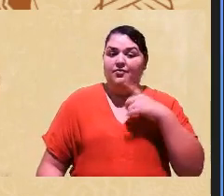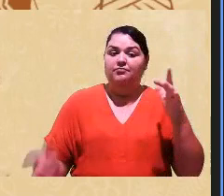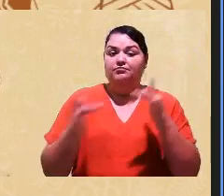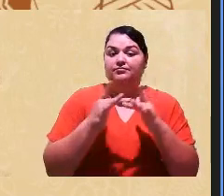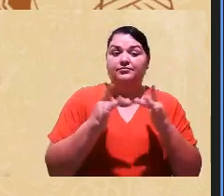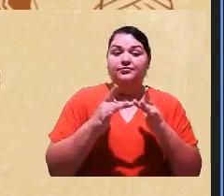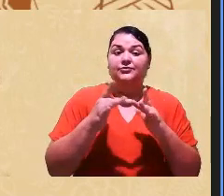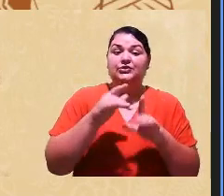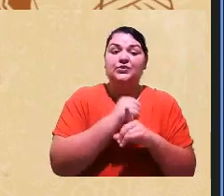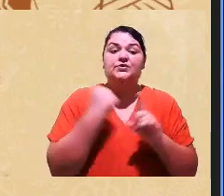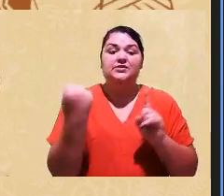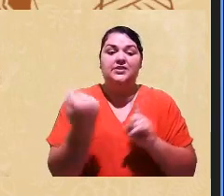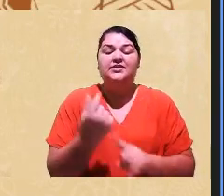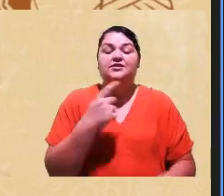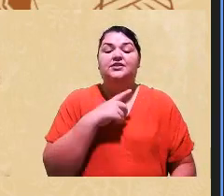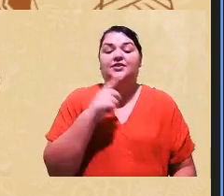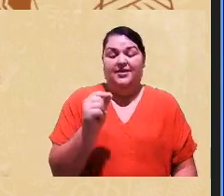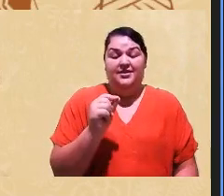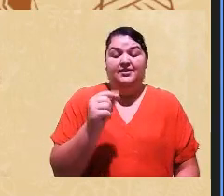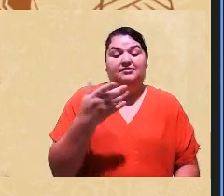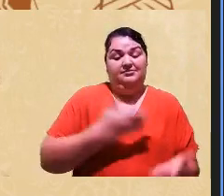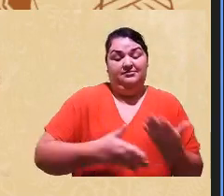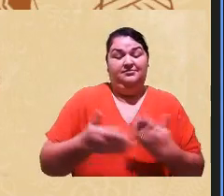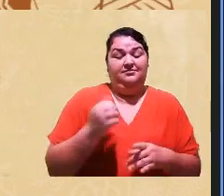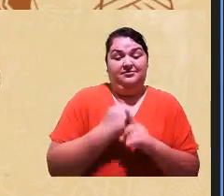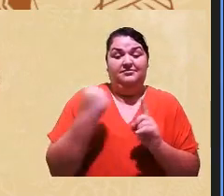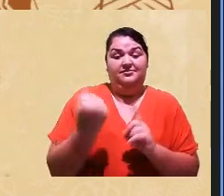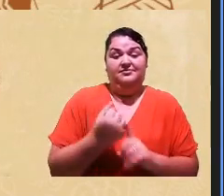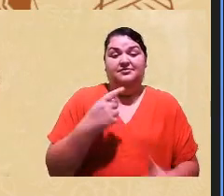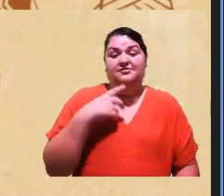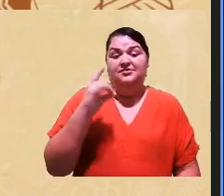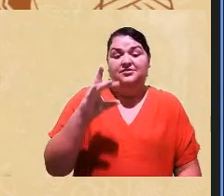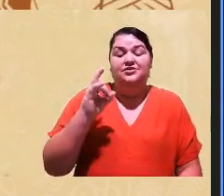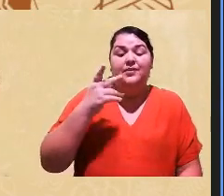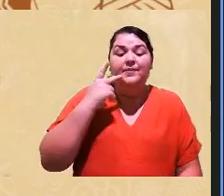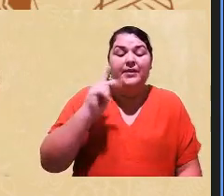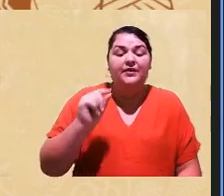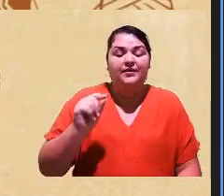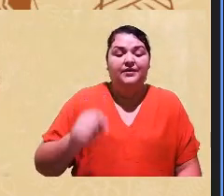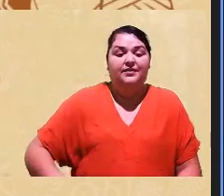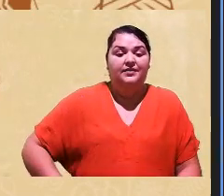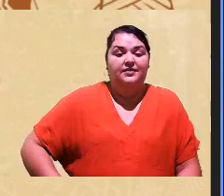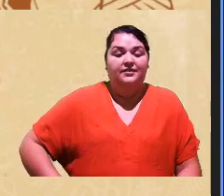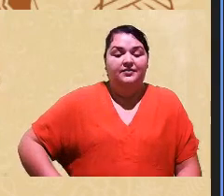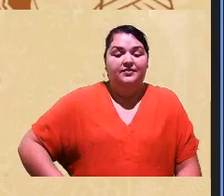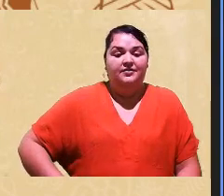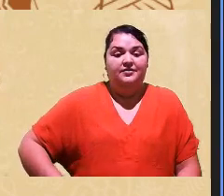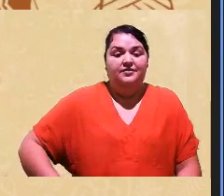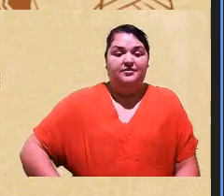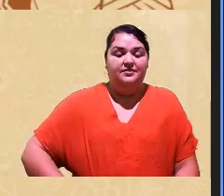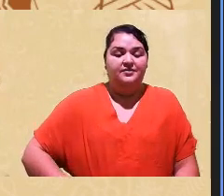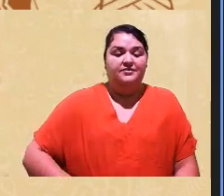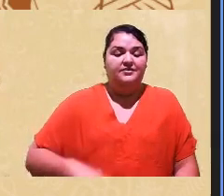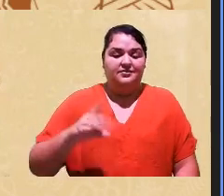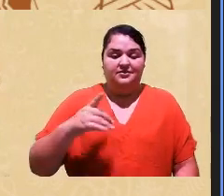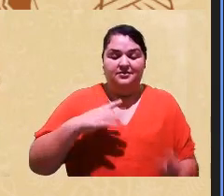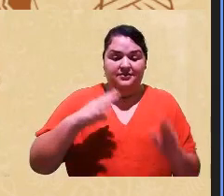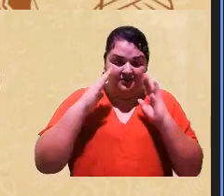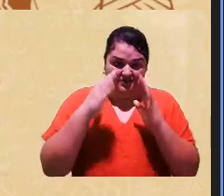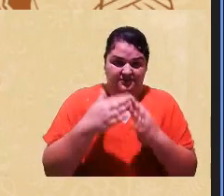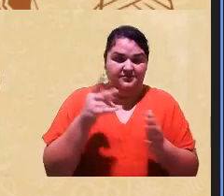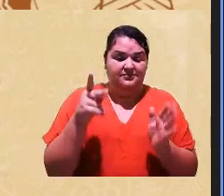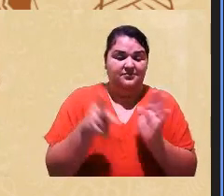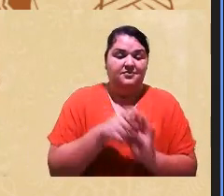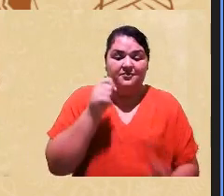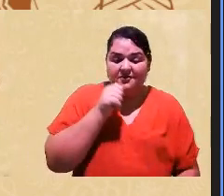dentro da sociologia das relações sociais tinha um que era só para focado no na questão do feminismo